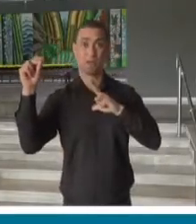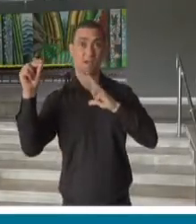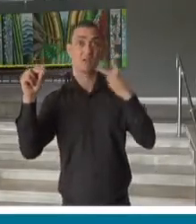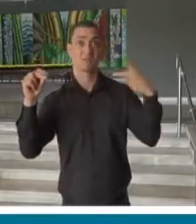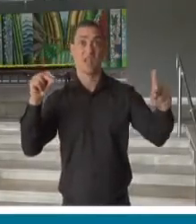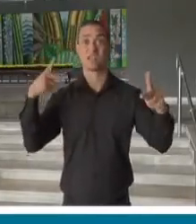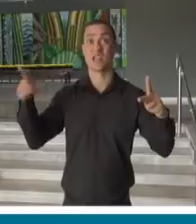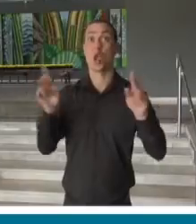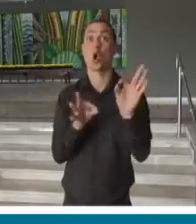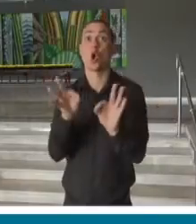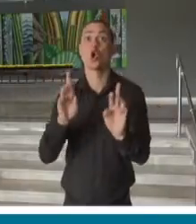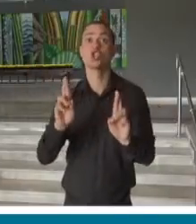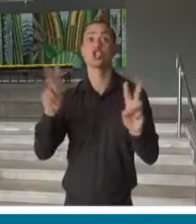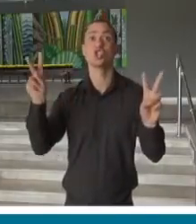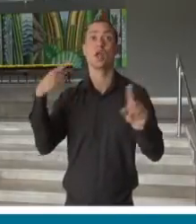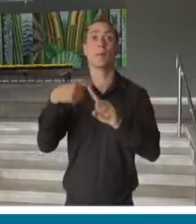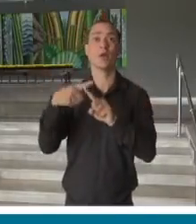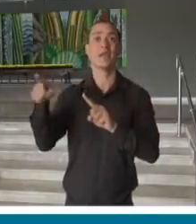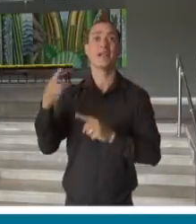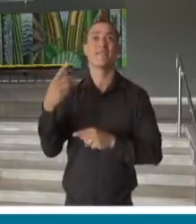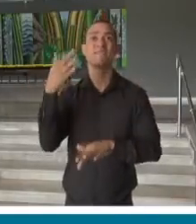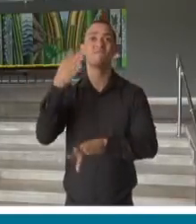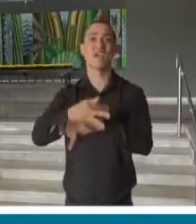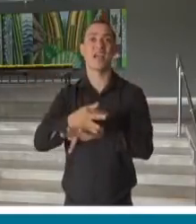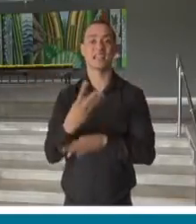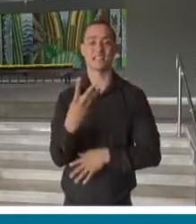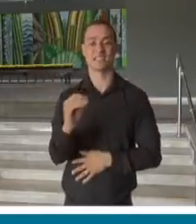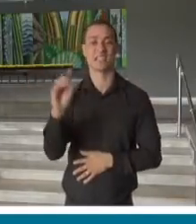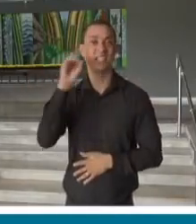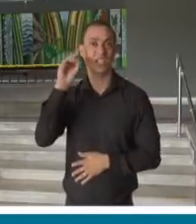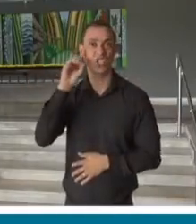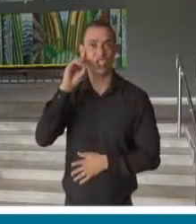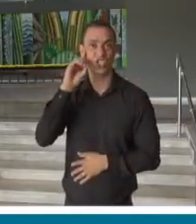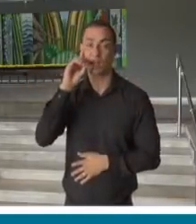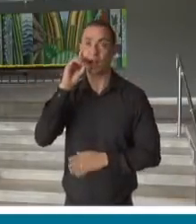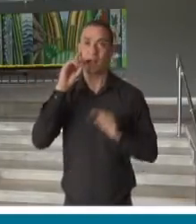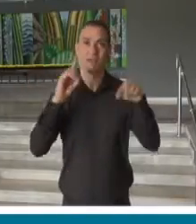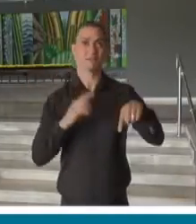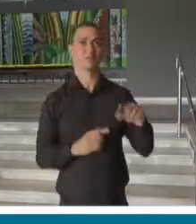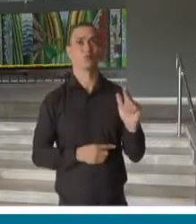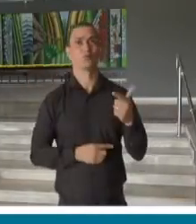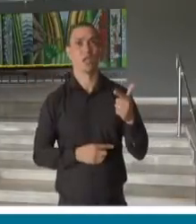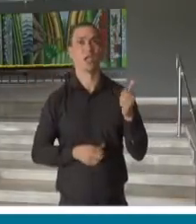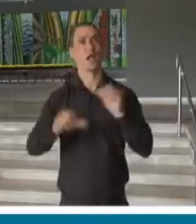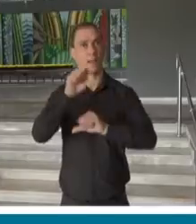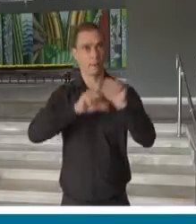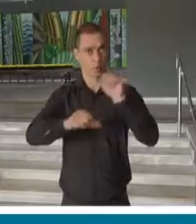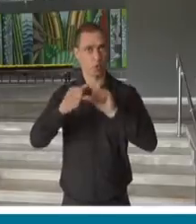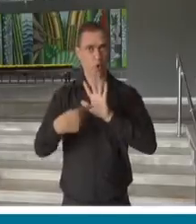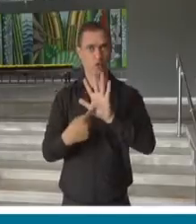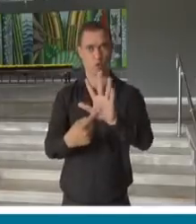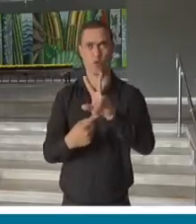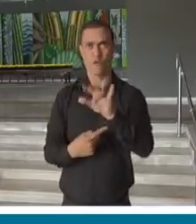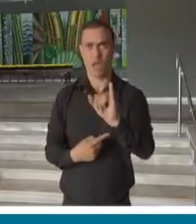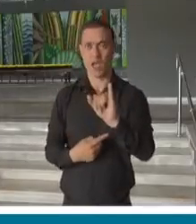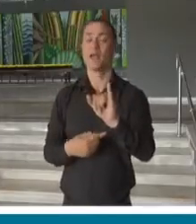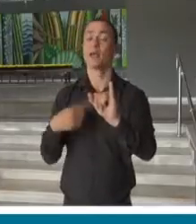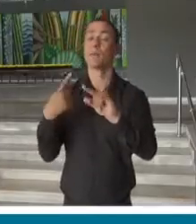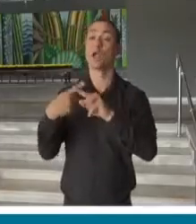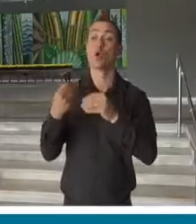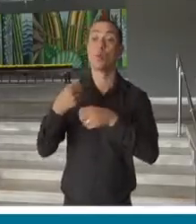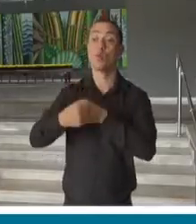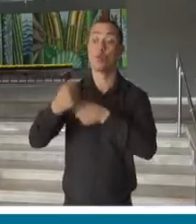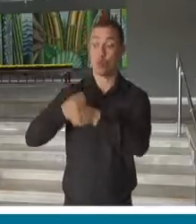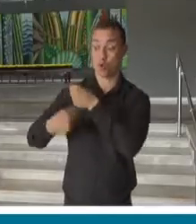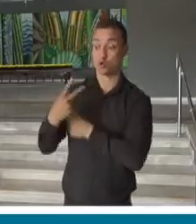de organização, porque eles têm 30 dias de férias no meio do ano e nós não temos mais. É uma alteração que já vou mostrar, que nós anunciamos em